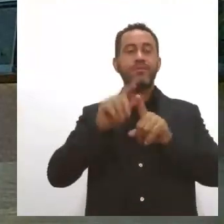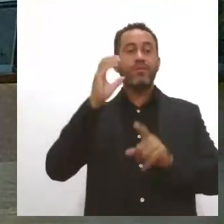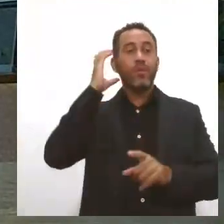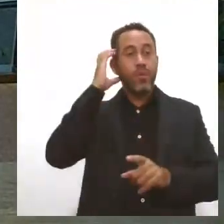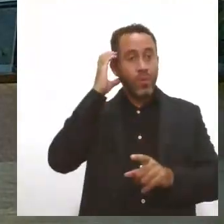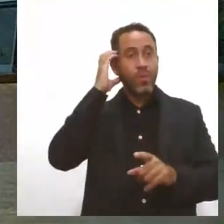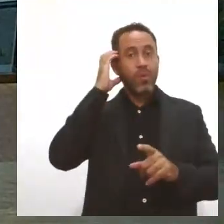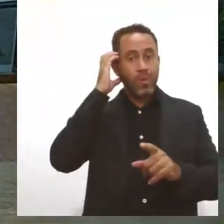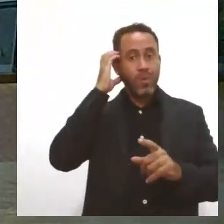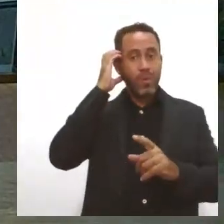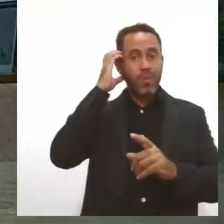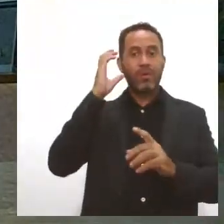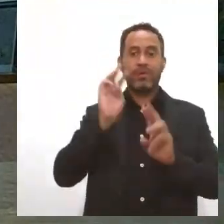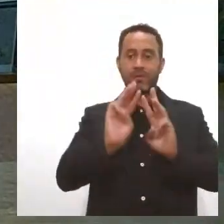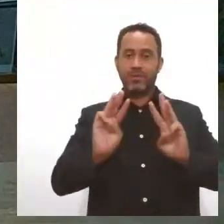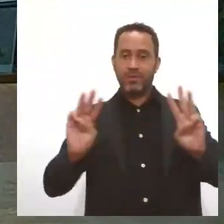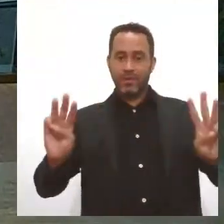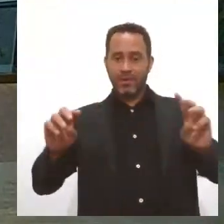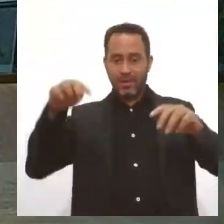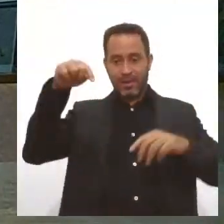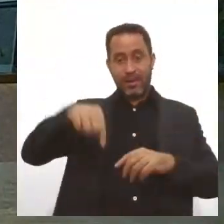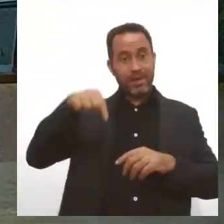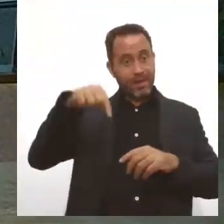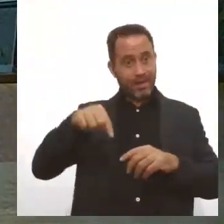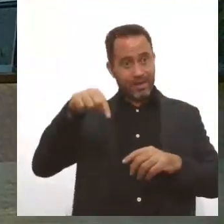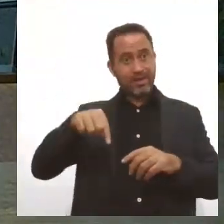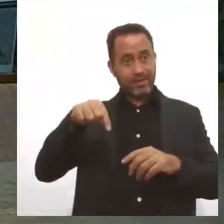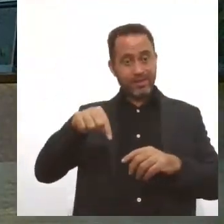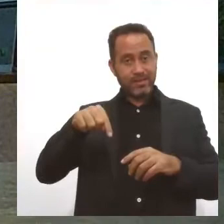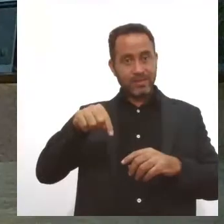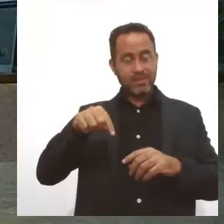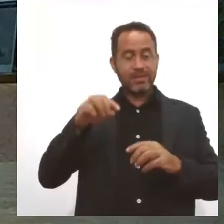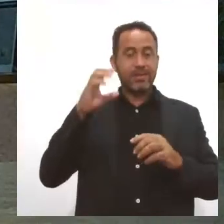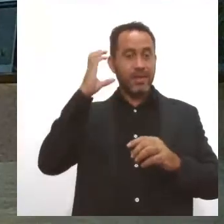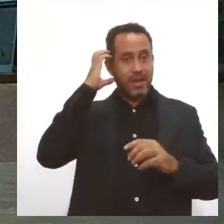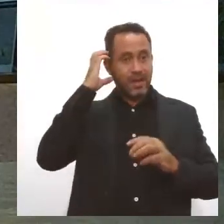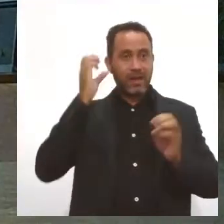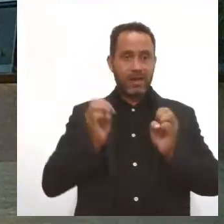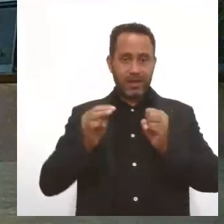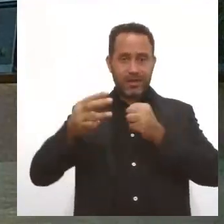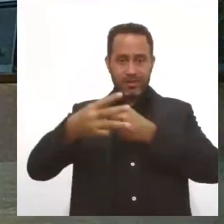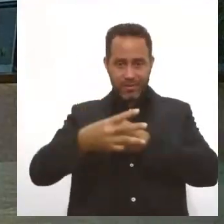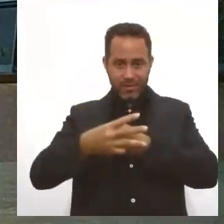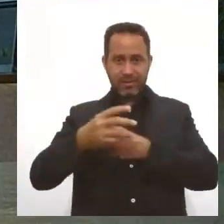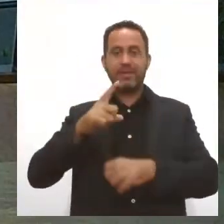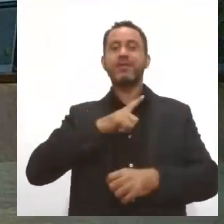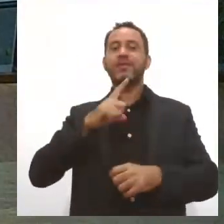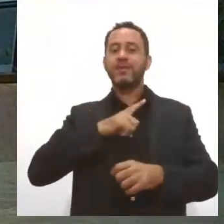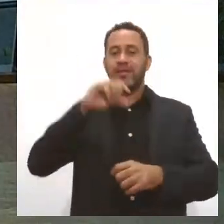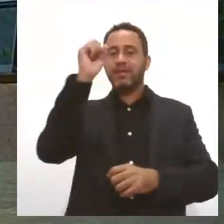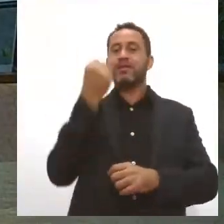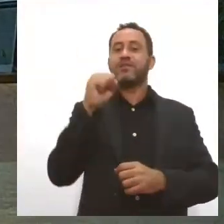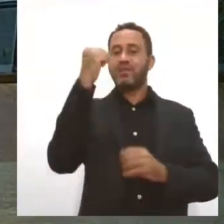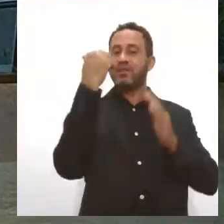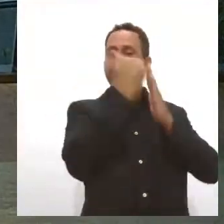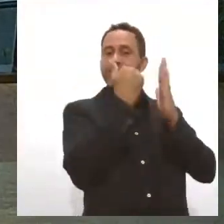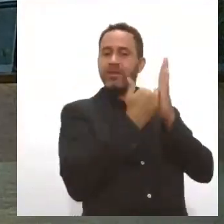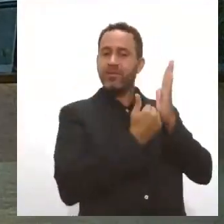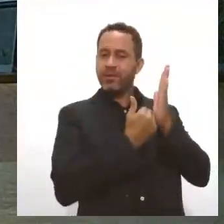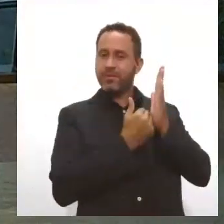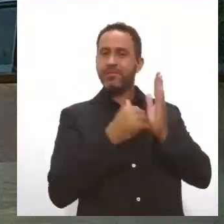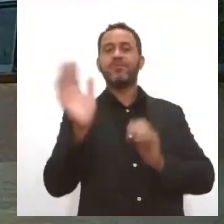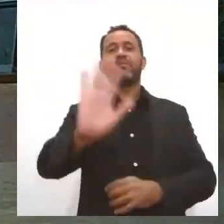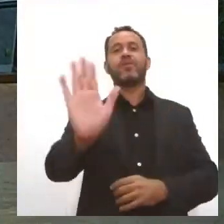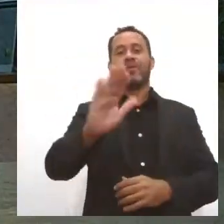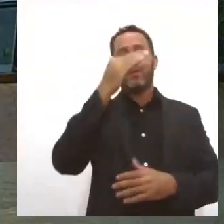nossa plataforma local da Rádio Senado, no caso aqui, Rádio Alese, a nossa programação sergipana. Eu vou ficando por aqui, muito